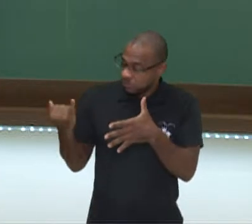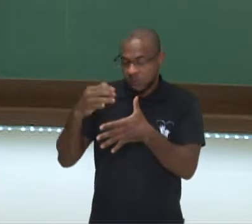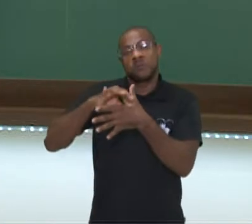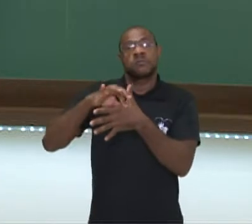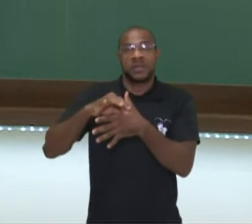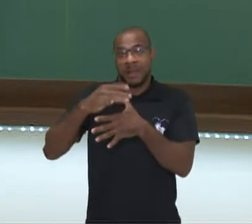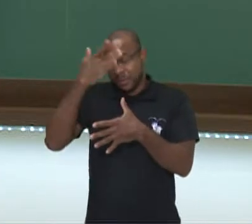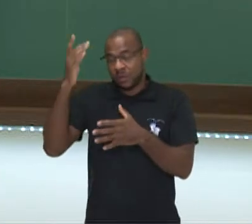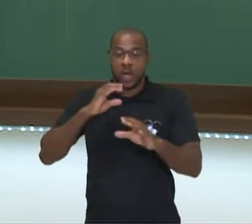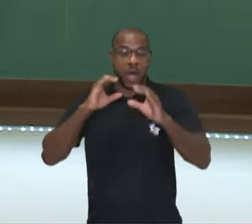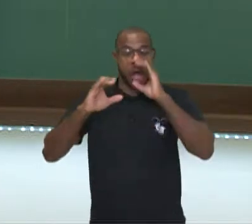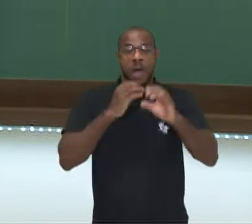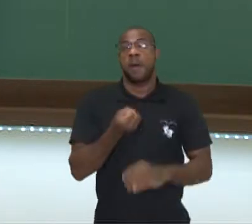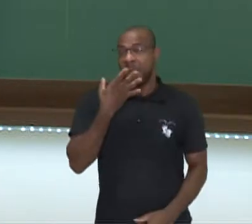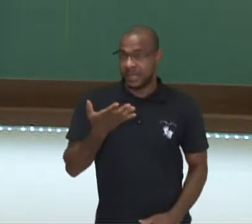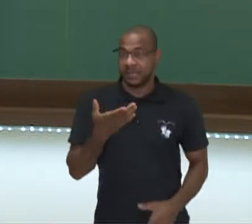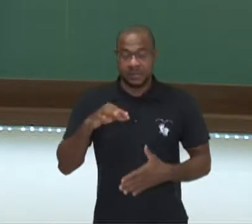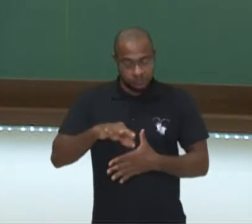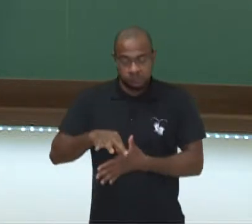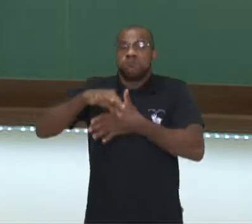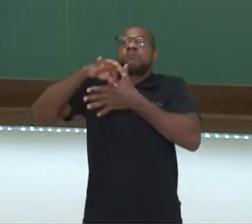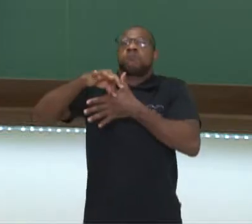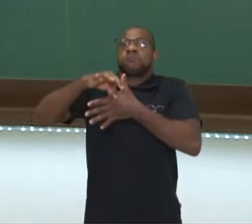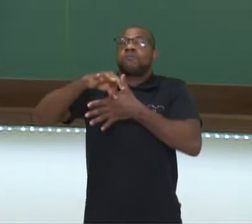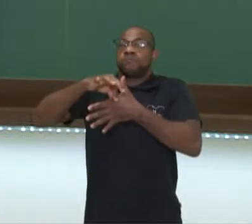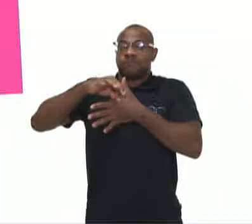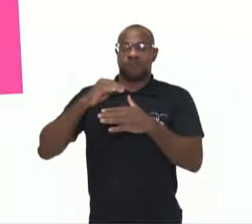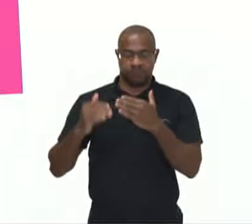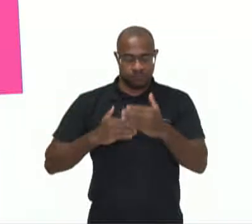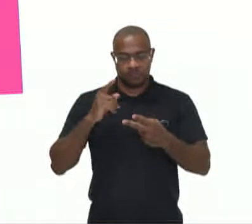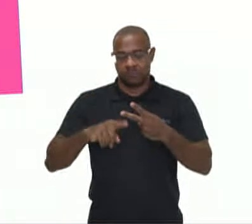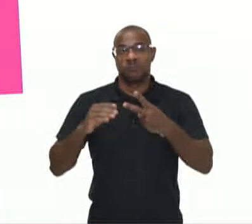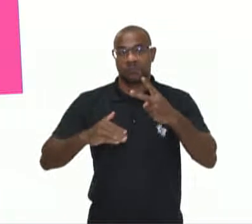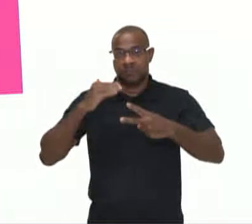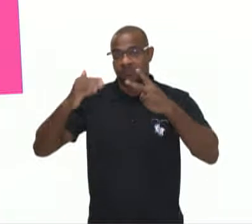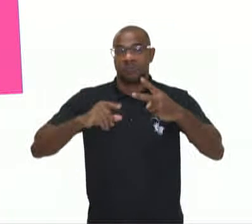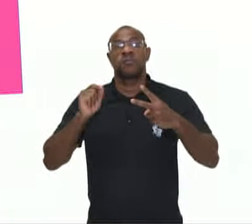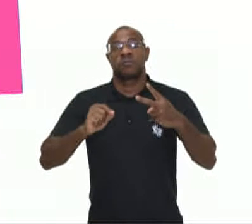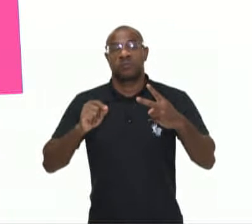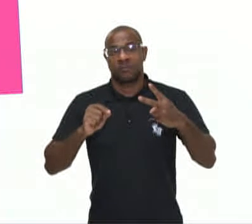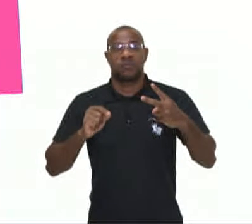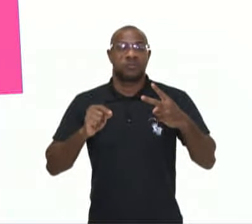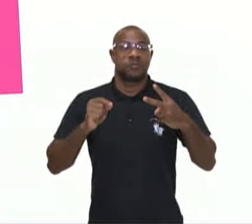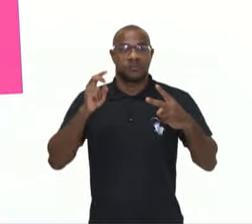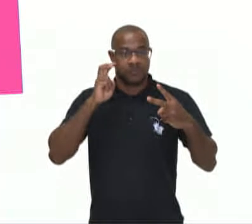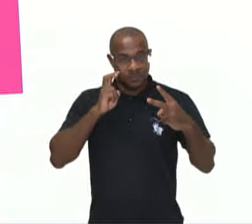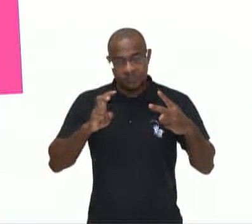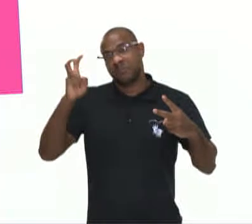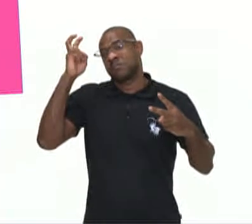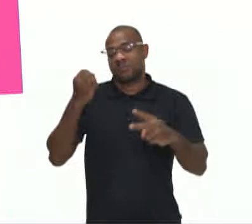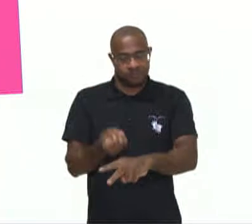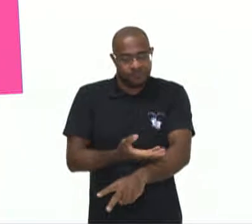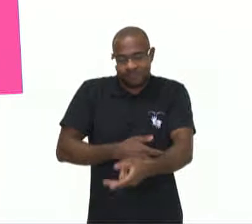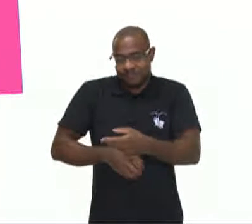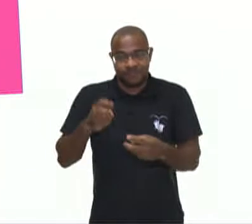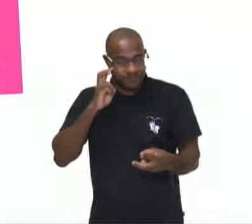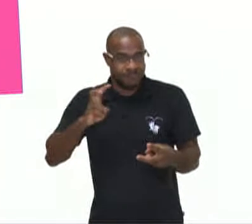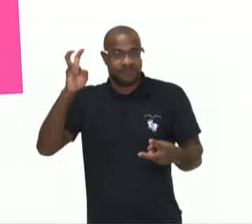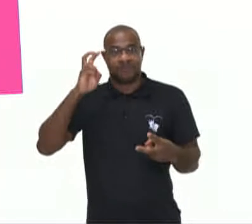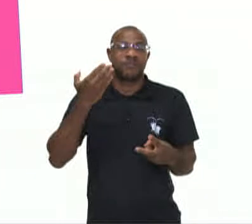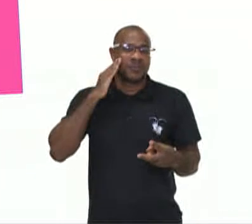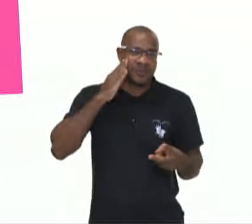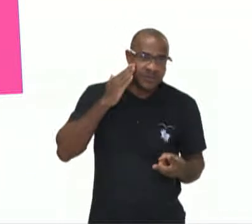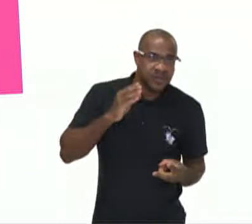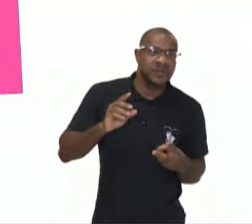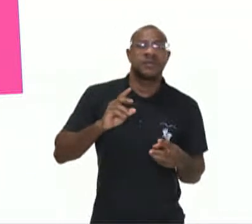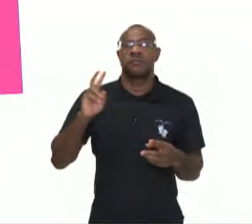comunica bem exerce liderança. Ela desenvolve a nossa inteligência emocional, entendemos quem somos,